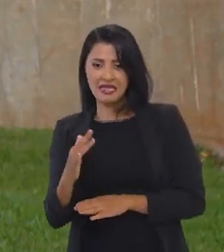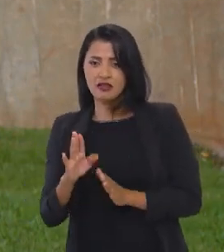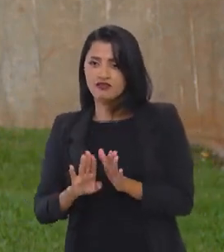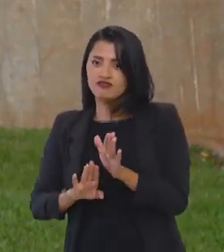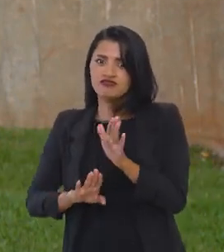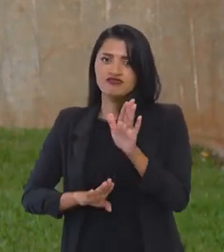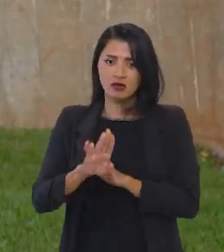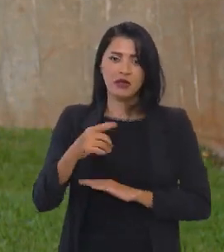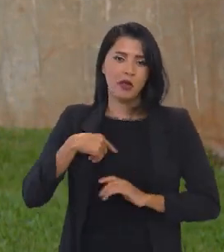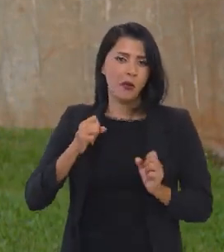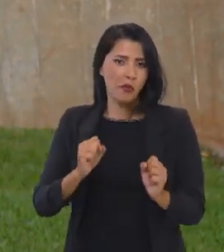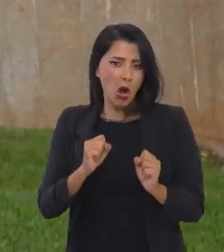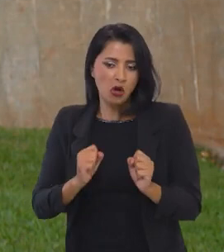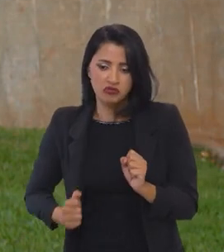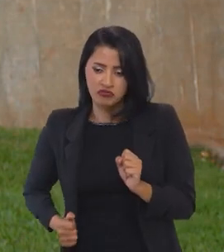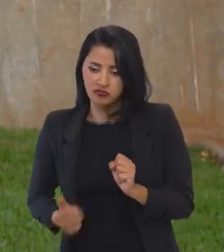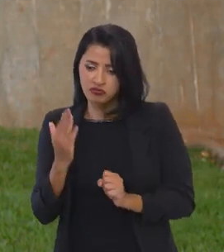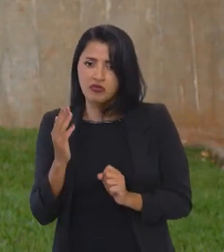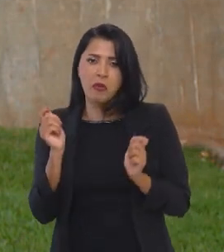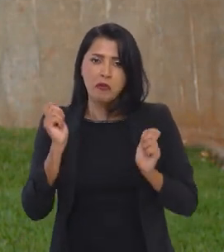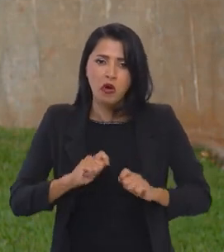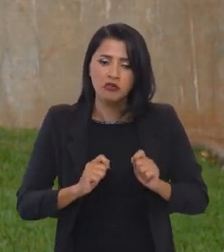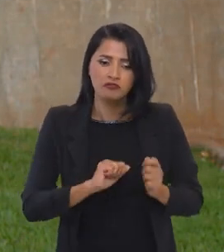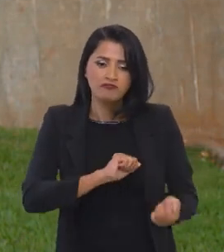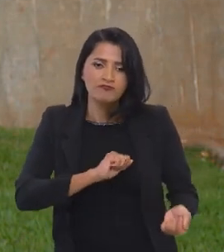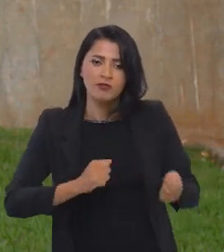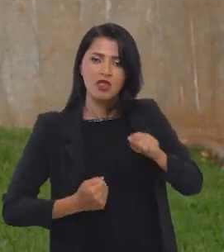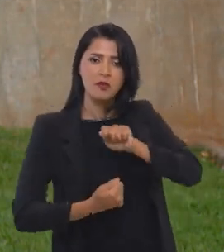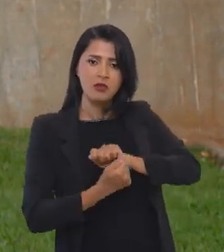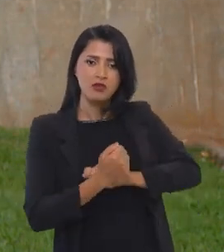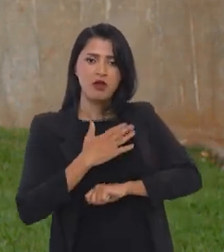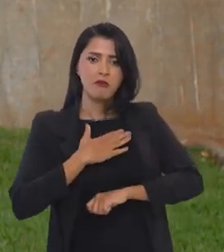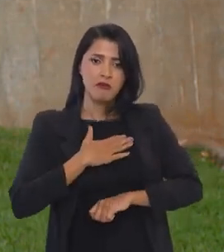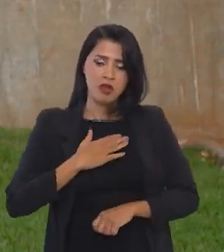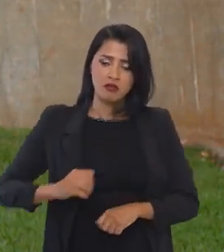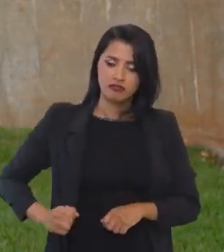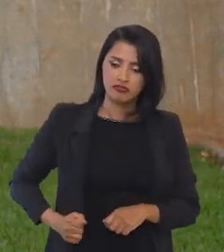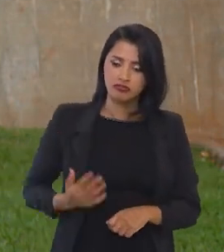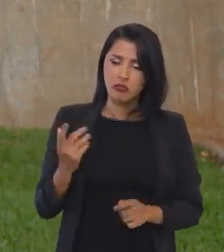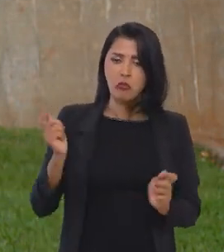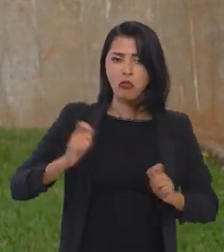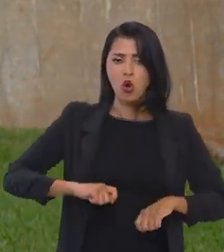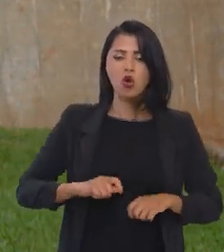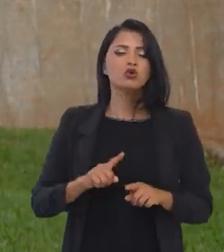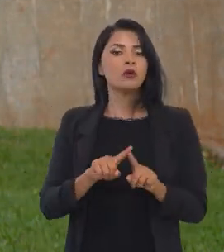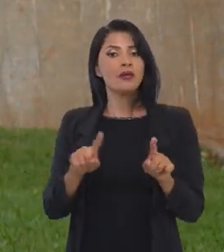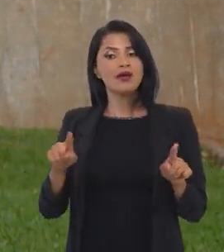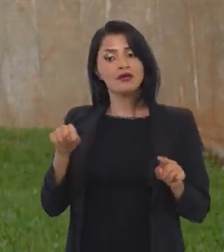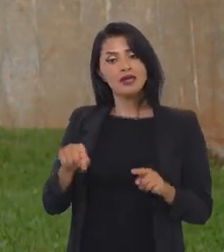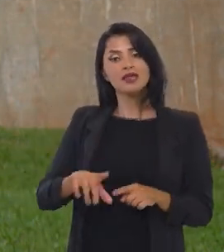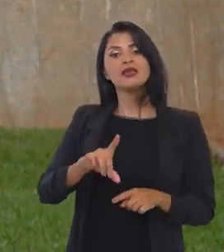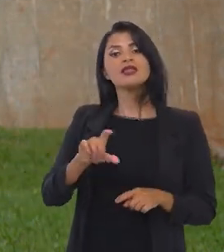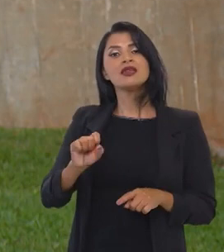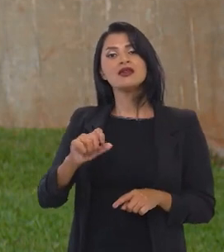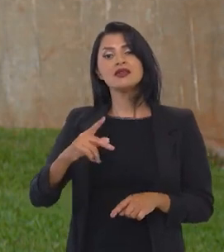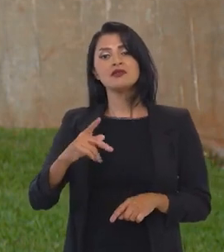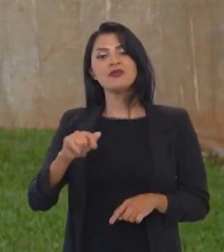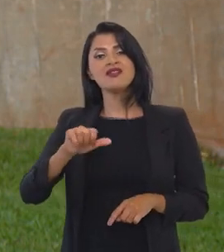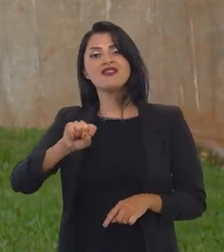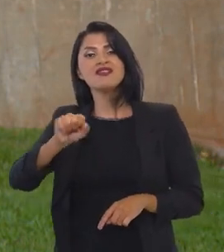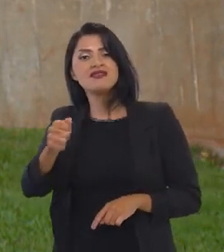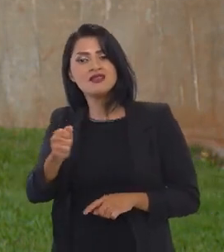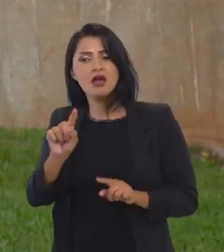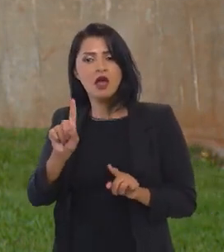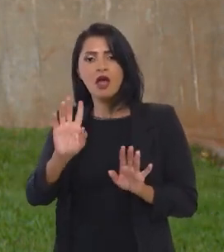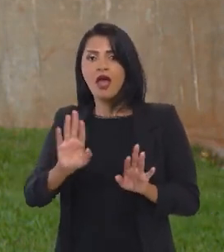crescendo, opa, então eu posso gastar um pouco mais, eu posso adaptar aqui a minha despesa. E essa despesa não significa,